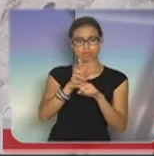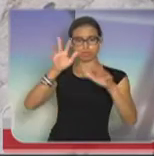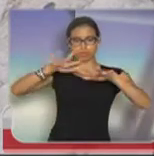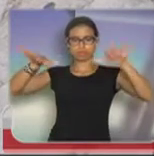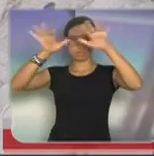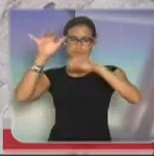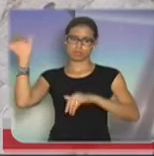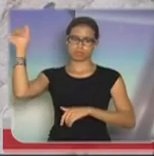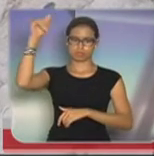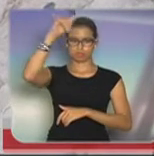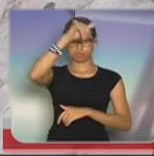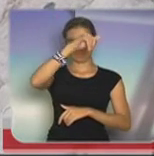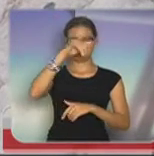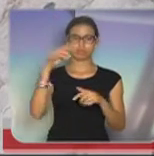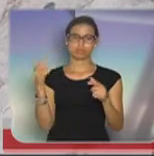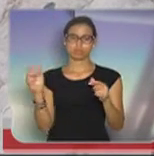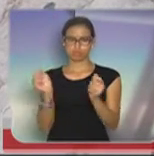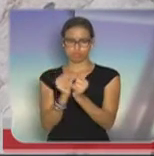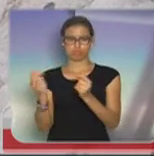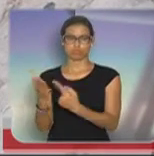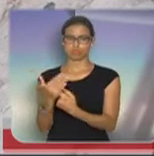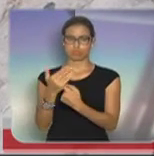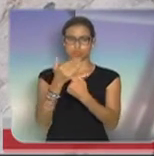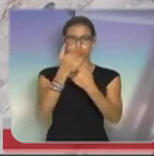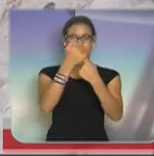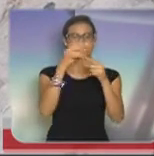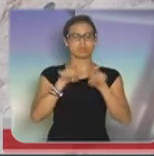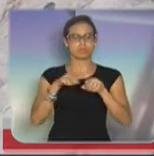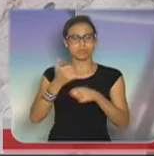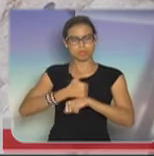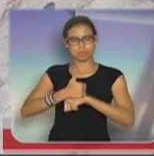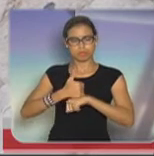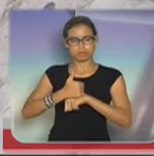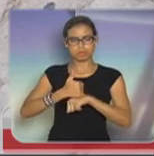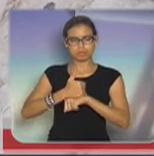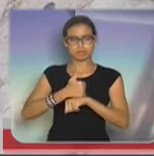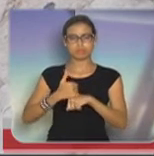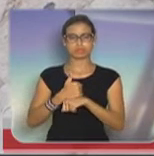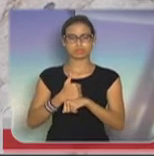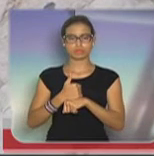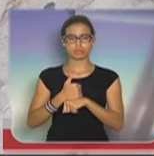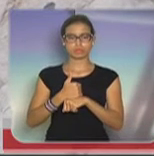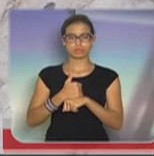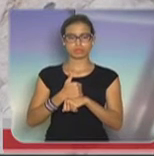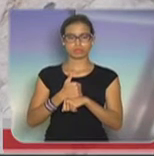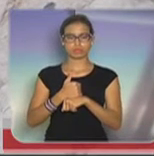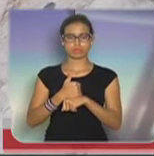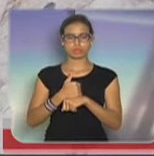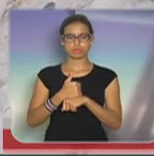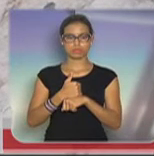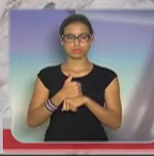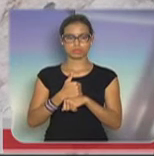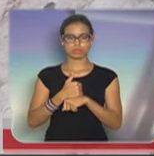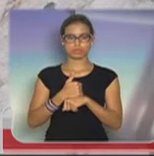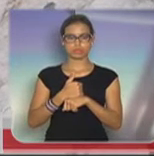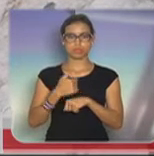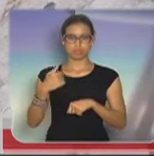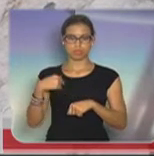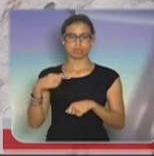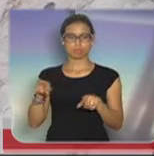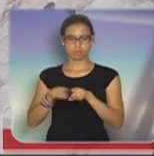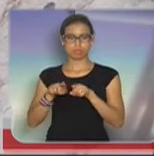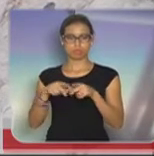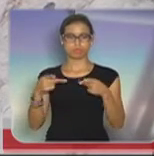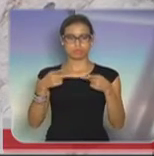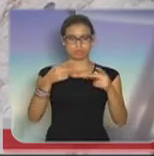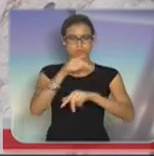com tecnologia, com profissionalismo, e de uma maneira que eu estive visitando, inclusive, a